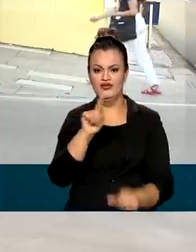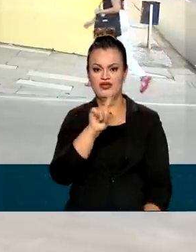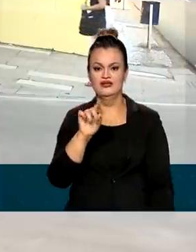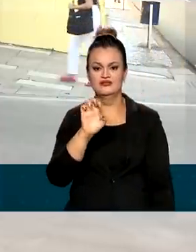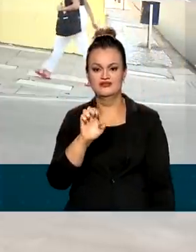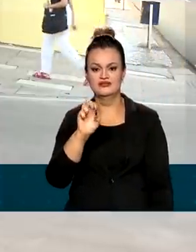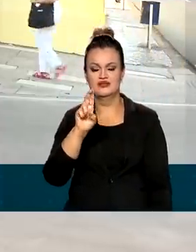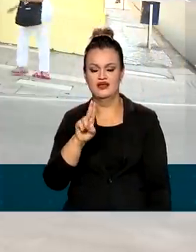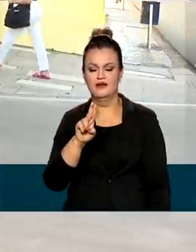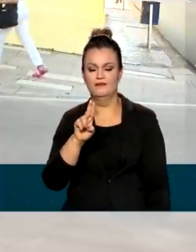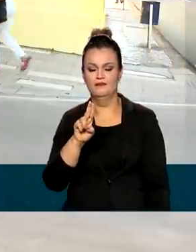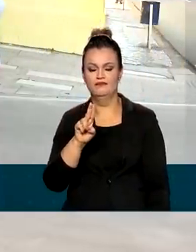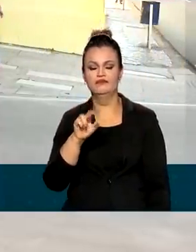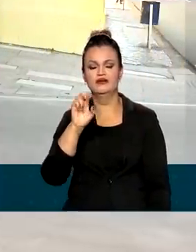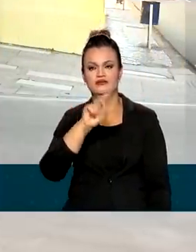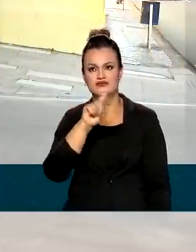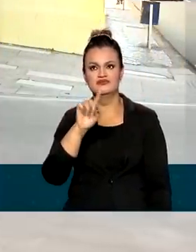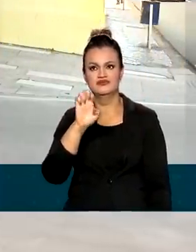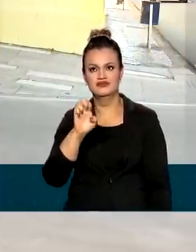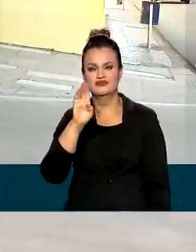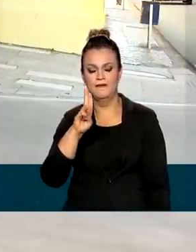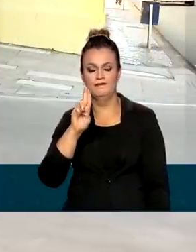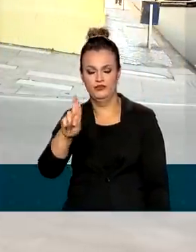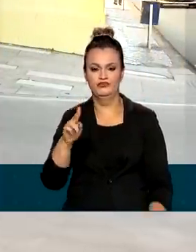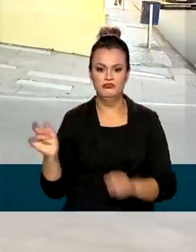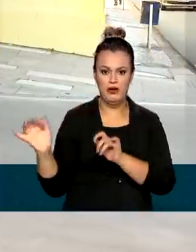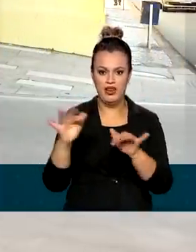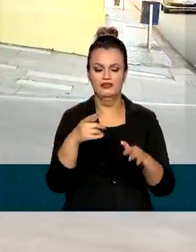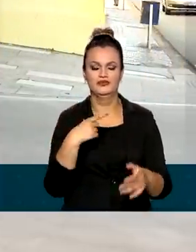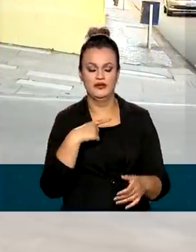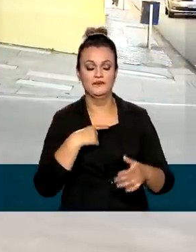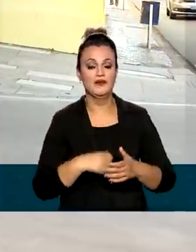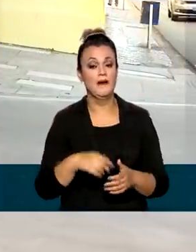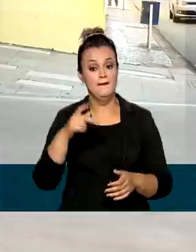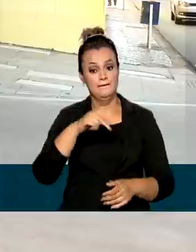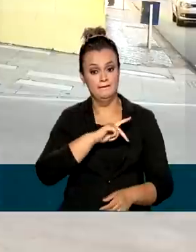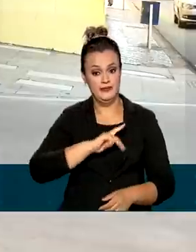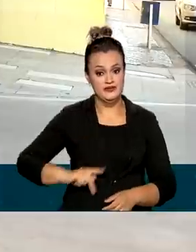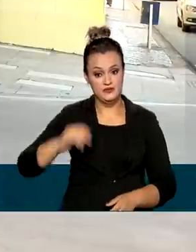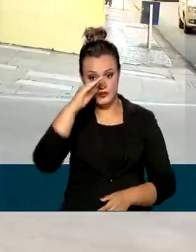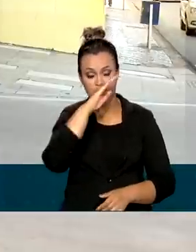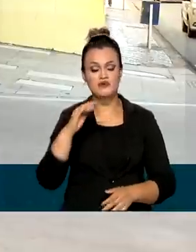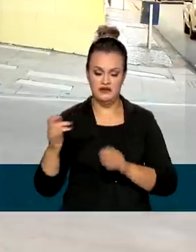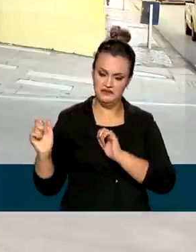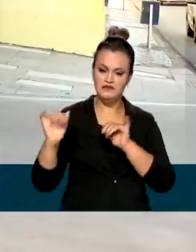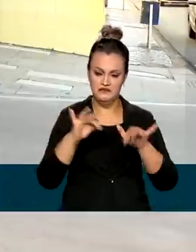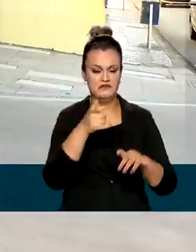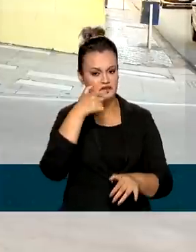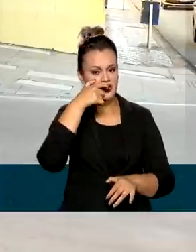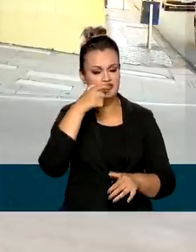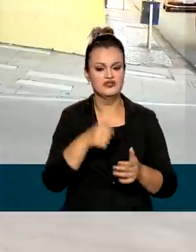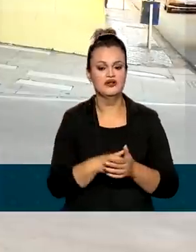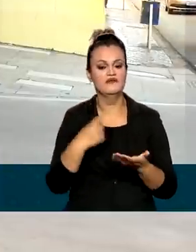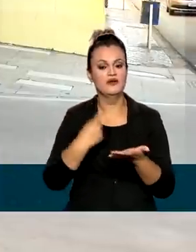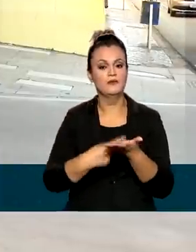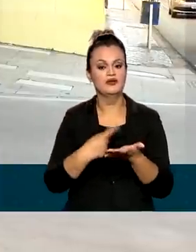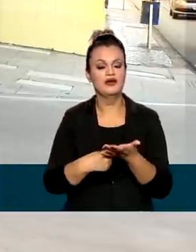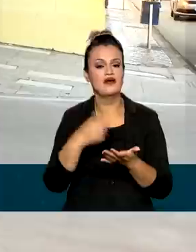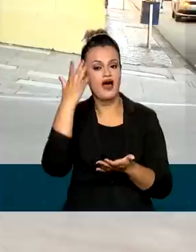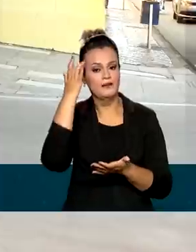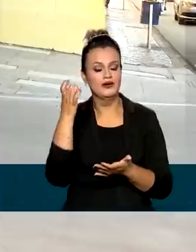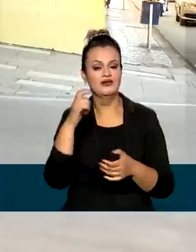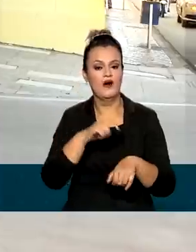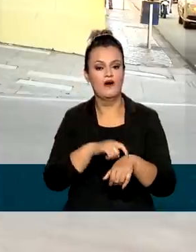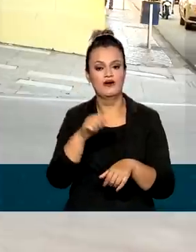Expo Zebu vai até o dia 8 de maio. O presidente da República, Jair Bolsonaro, vai participar da abertura da Expo Zebu, que está marcada para